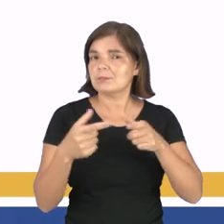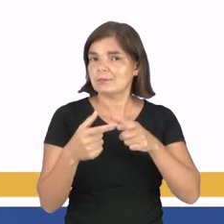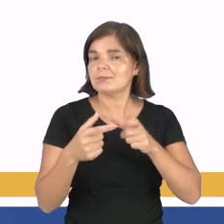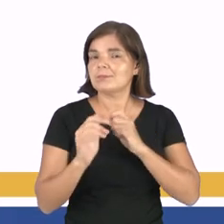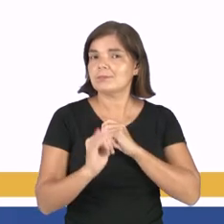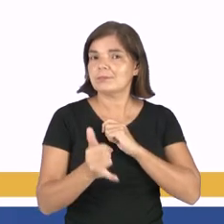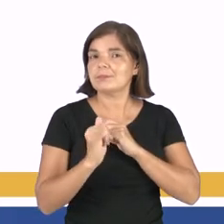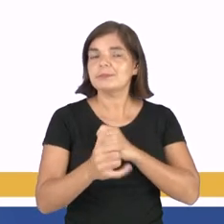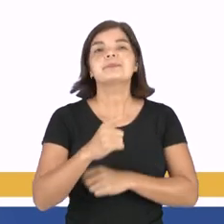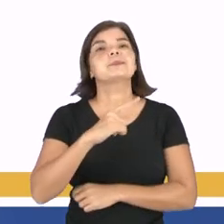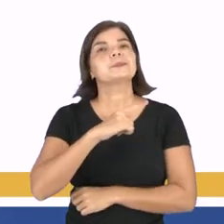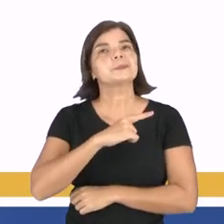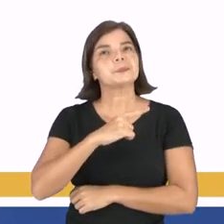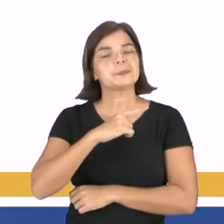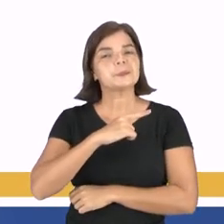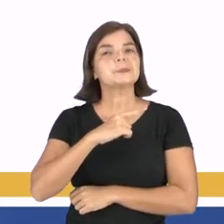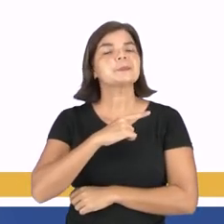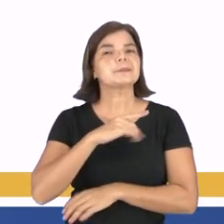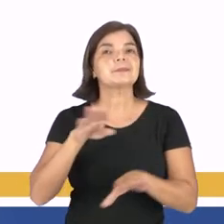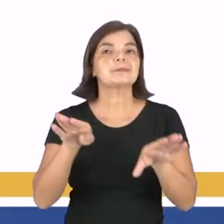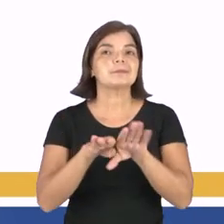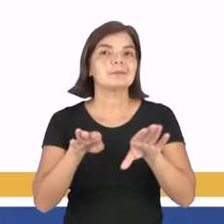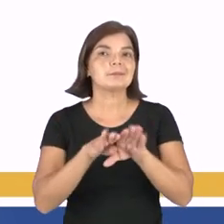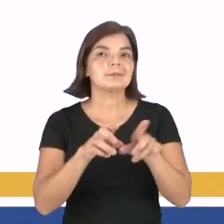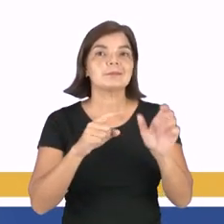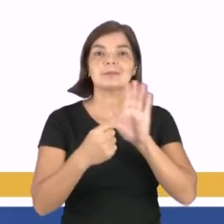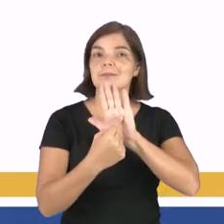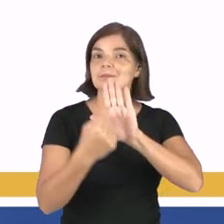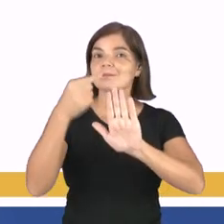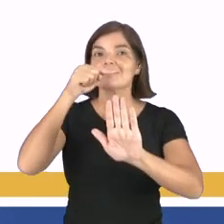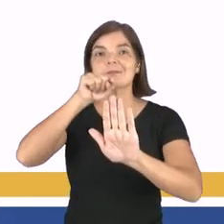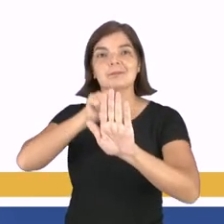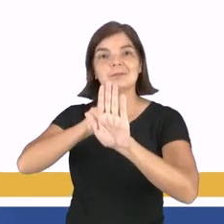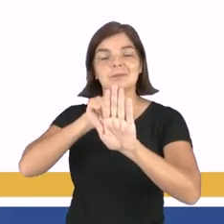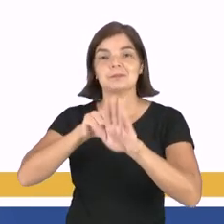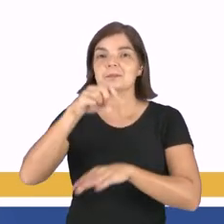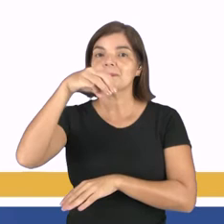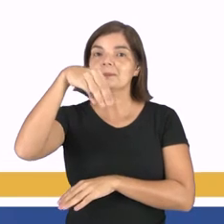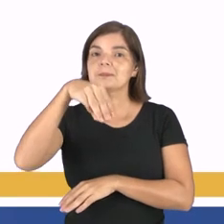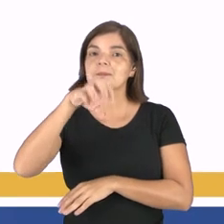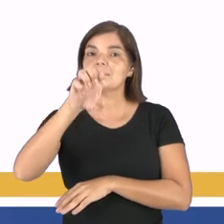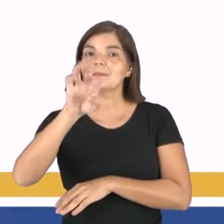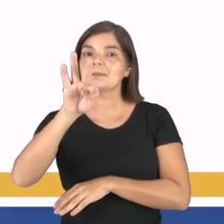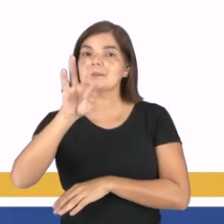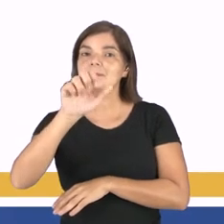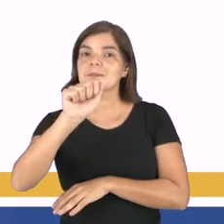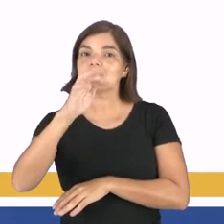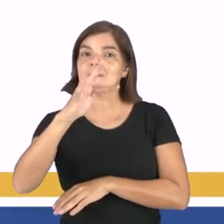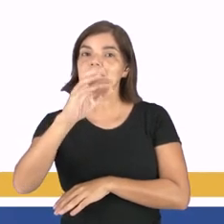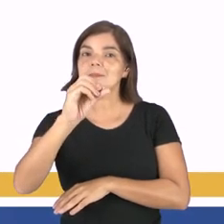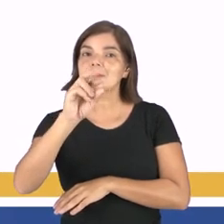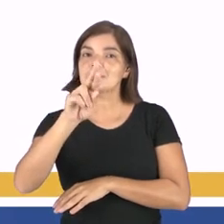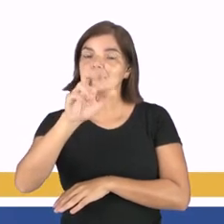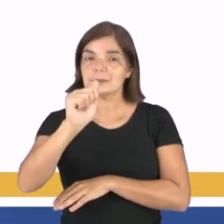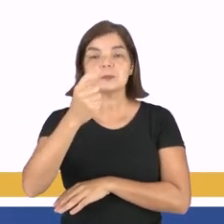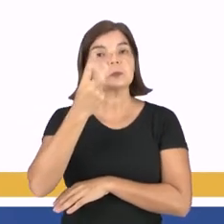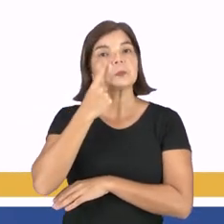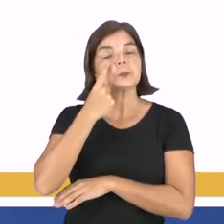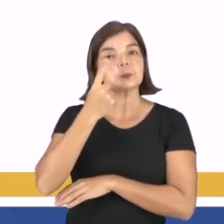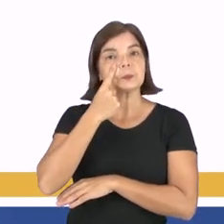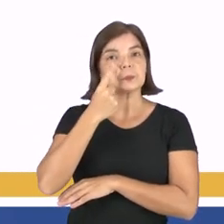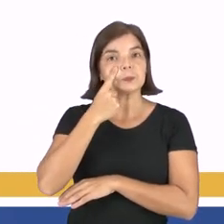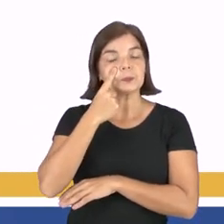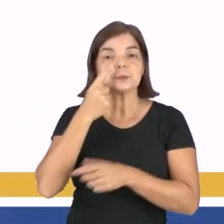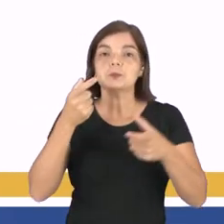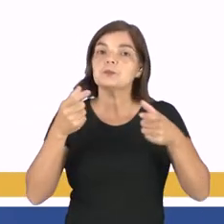figura de linguagem chamada metáfora. Vamos já verificar de que se trata a metáfora? Observem que o mini-conto, ele